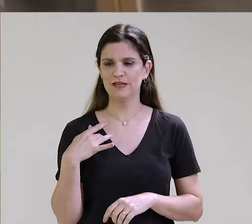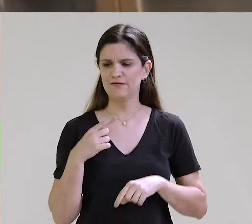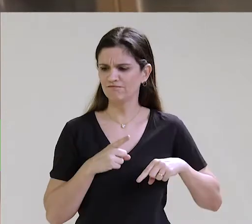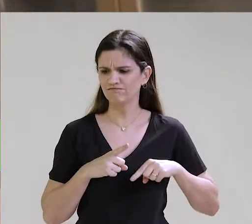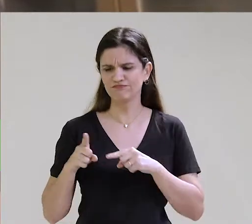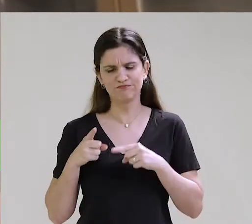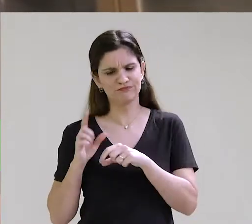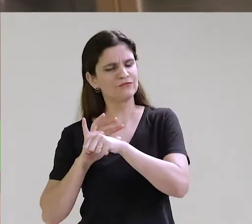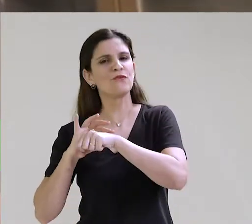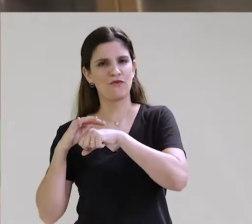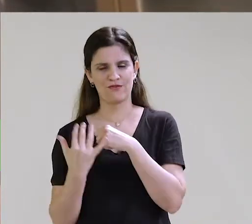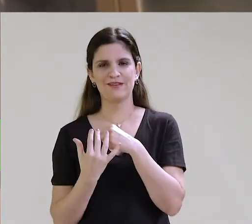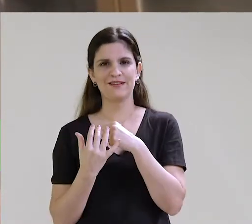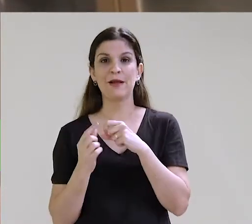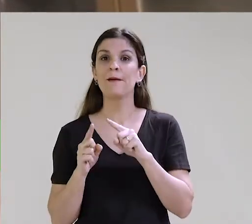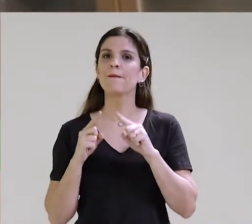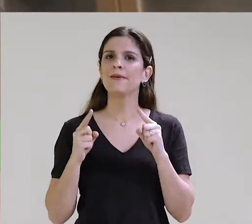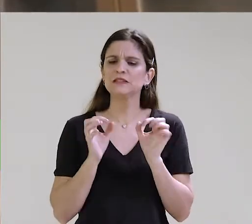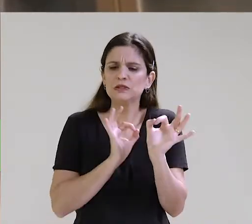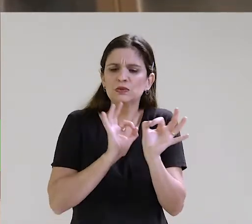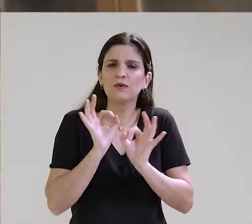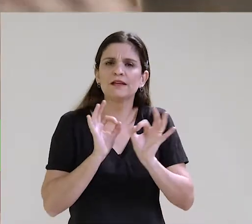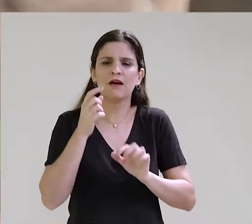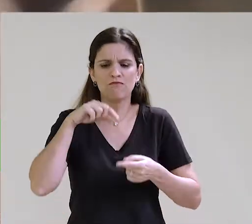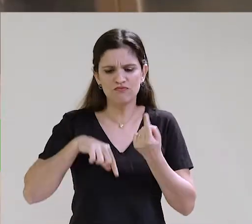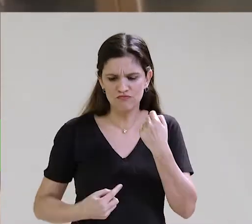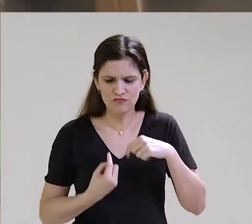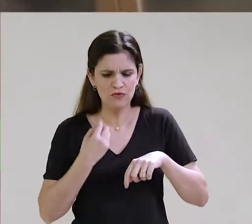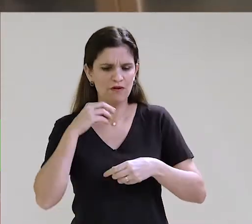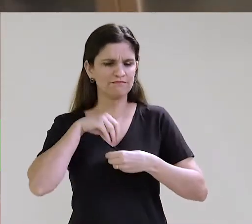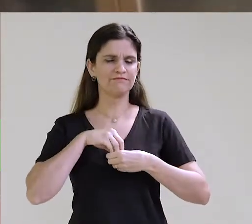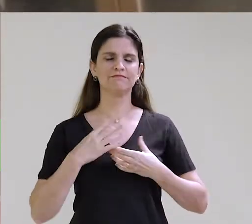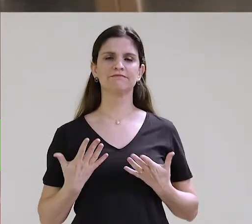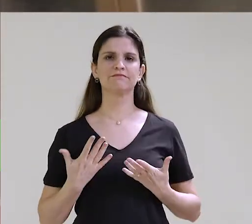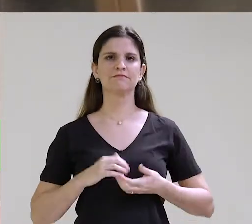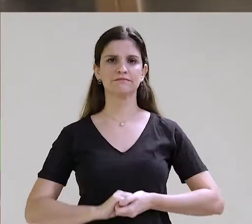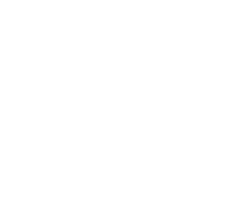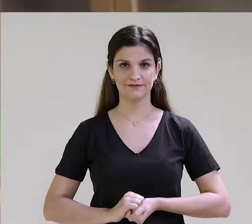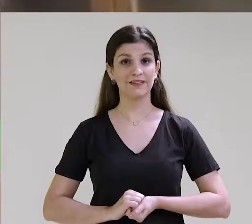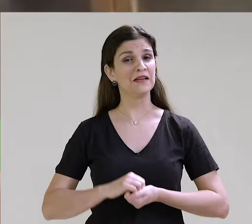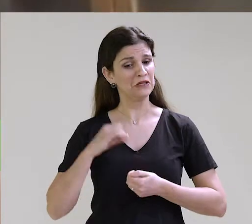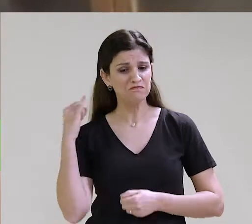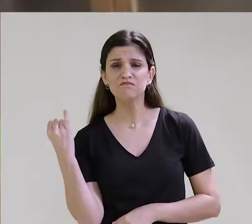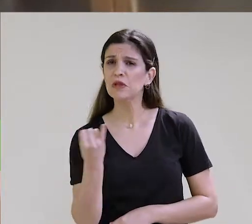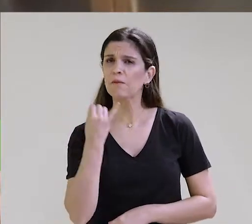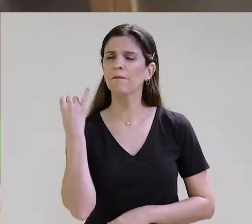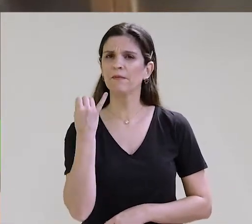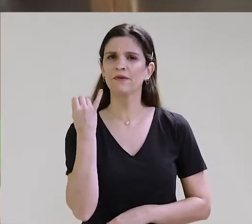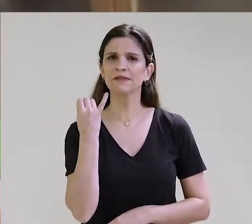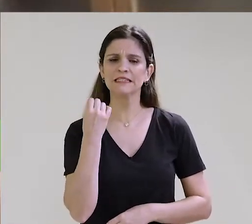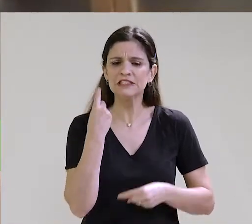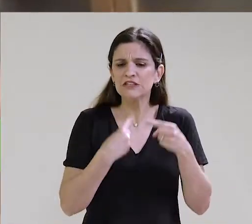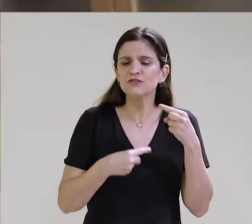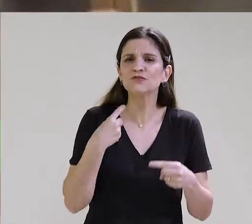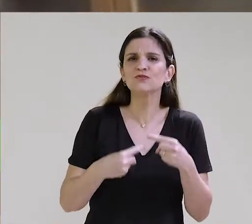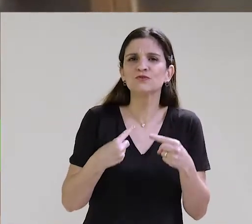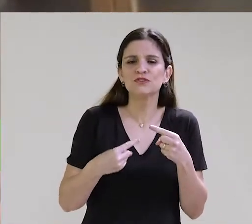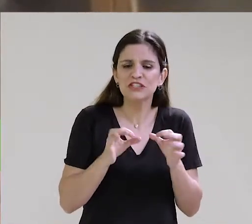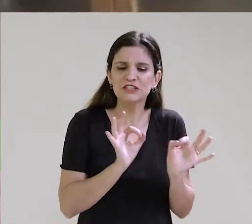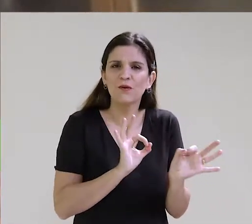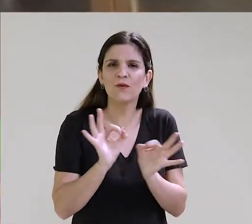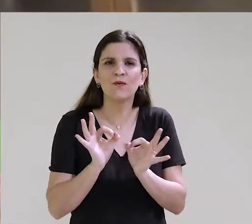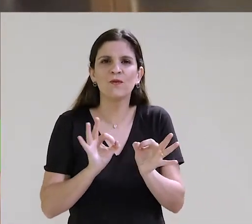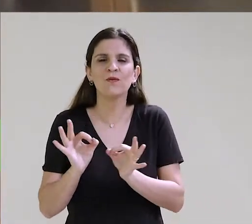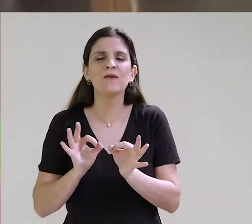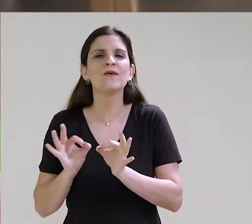Não só para lutar contra o vírus, mas para organizar o seu metabolismo. O que nos interessa muito é discutir essa